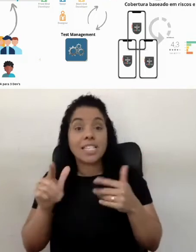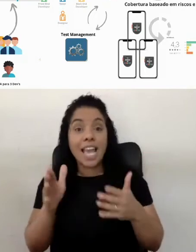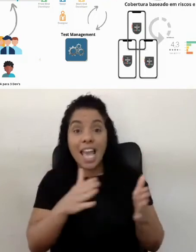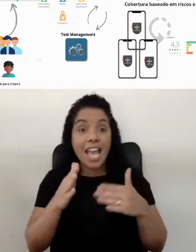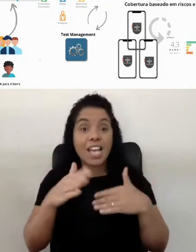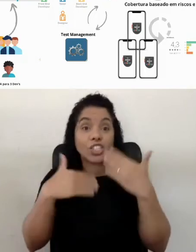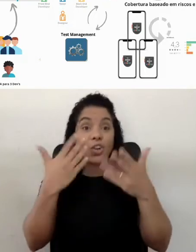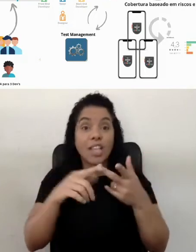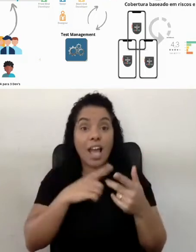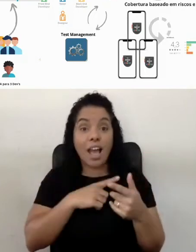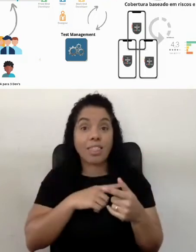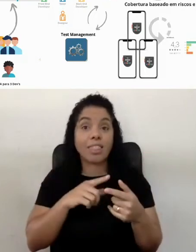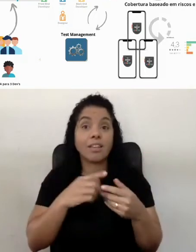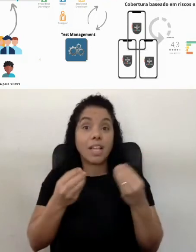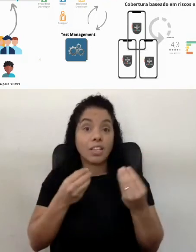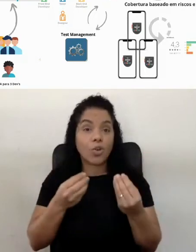provocação,